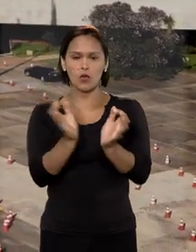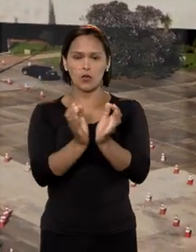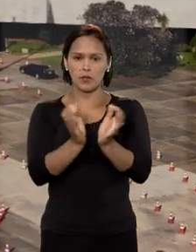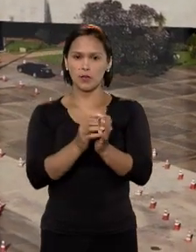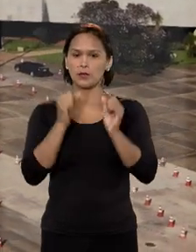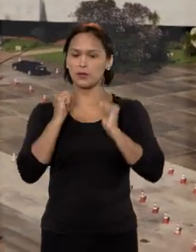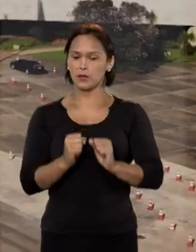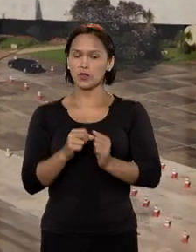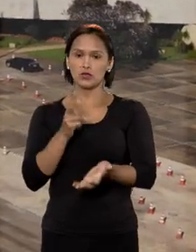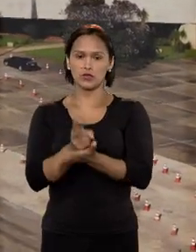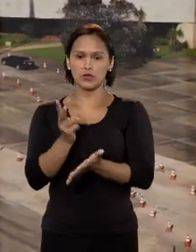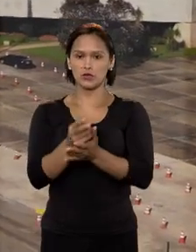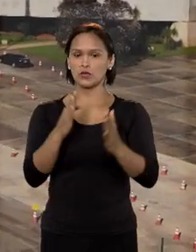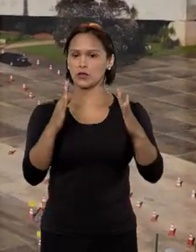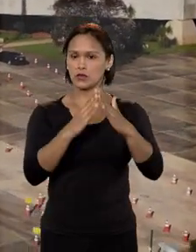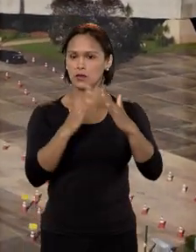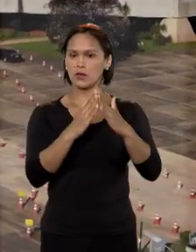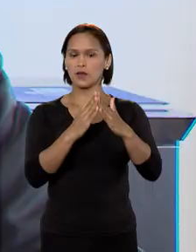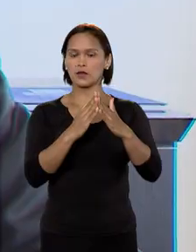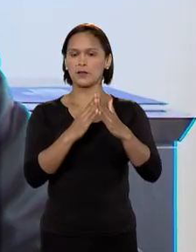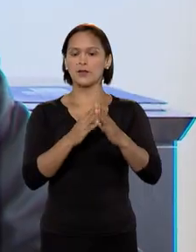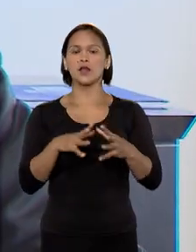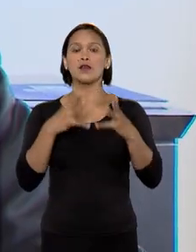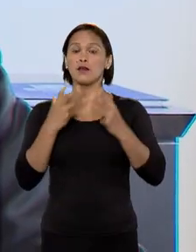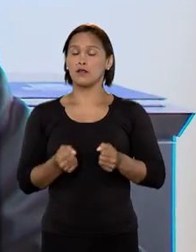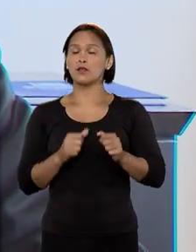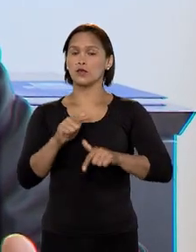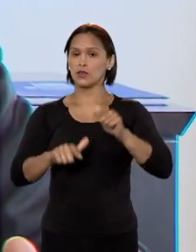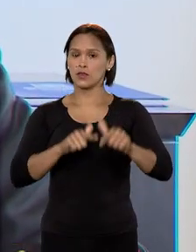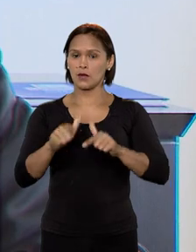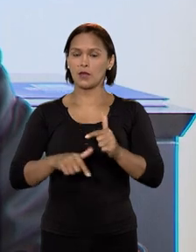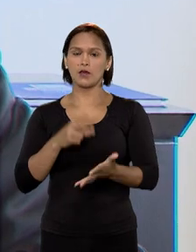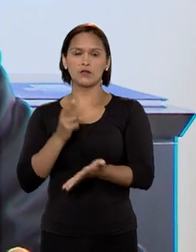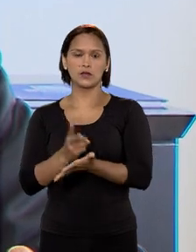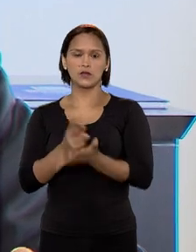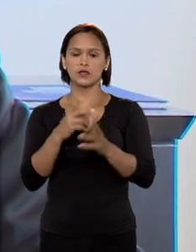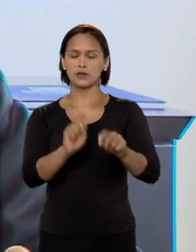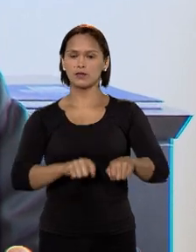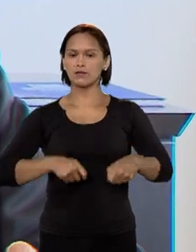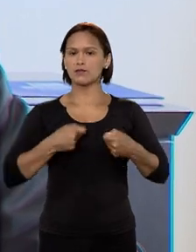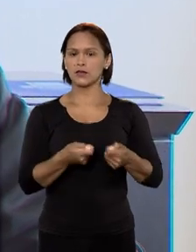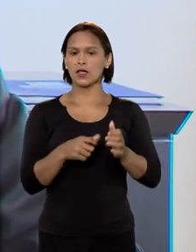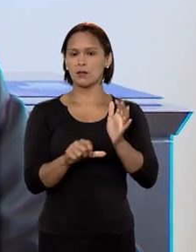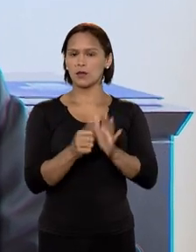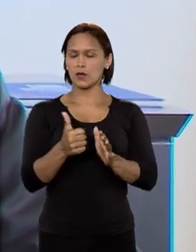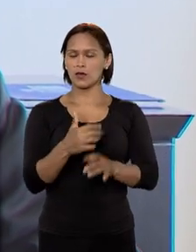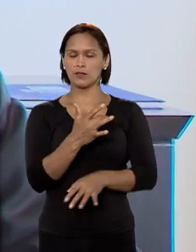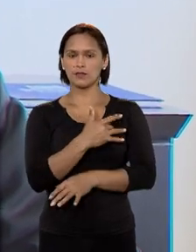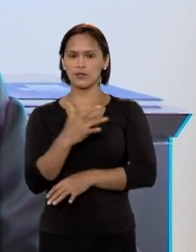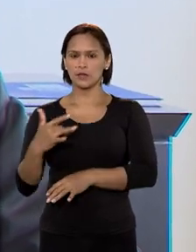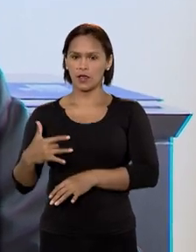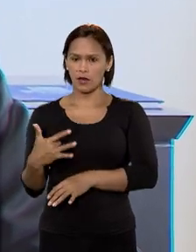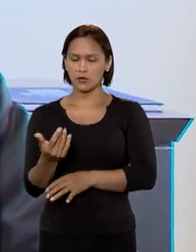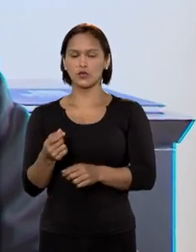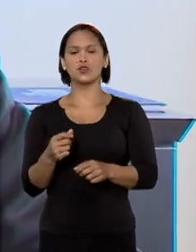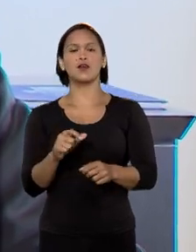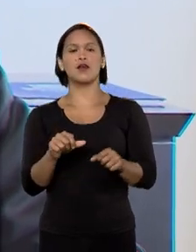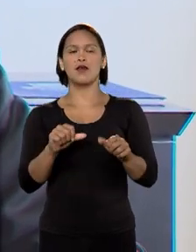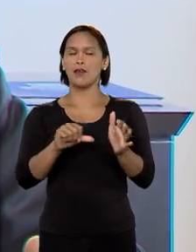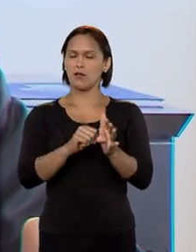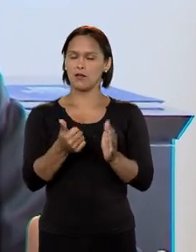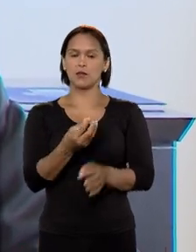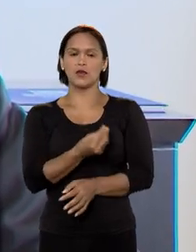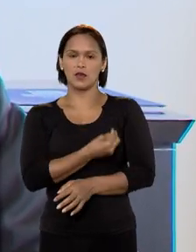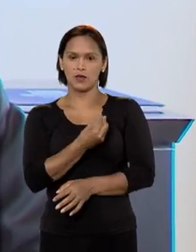devem permanecer em trabalho remoto. Vamos trabalhar e sempre defender em primeiro lugar a saúde e em